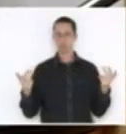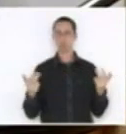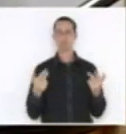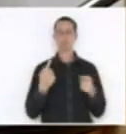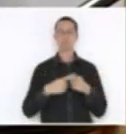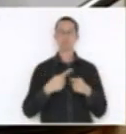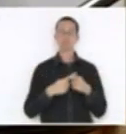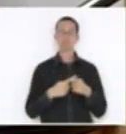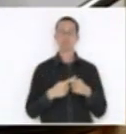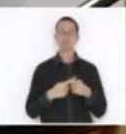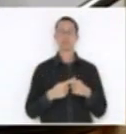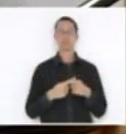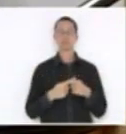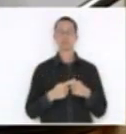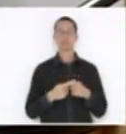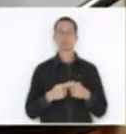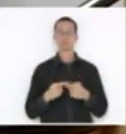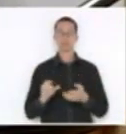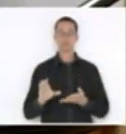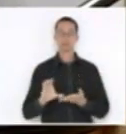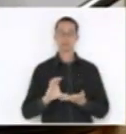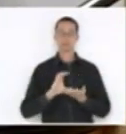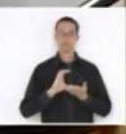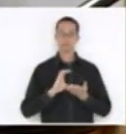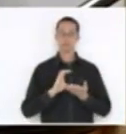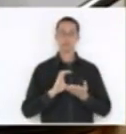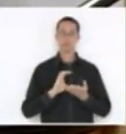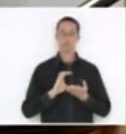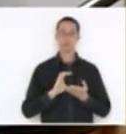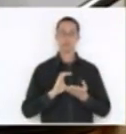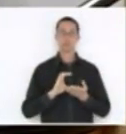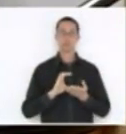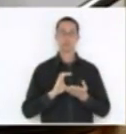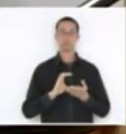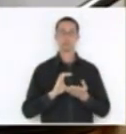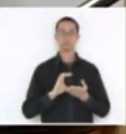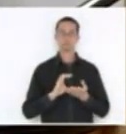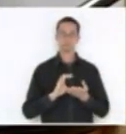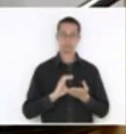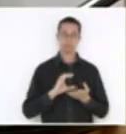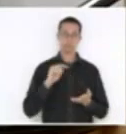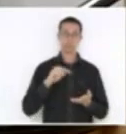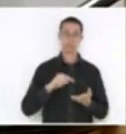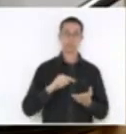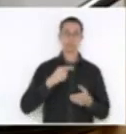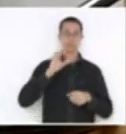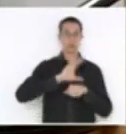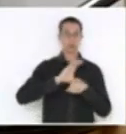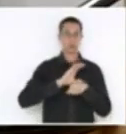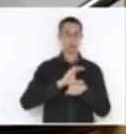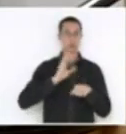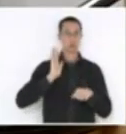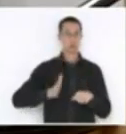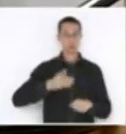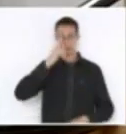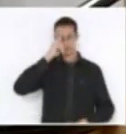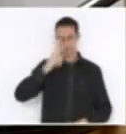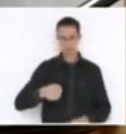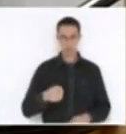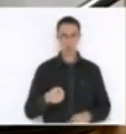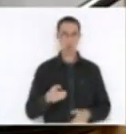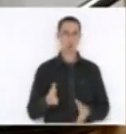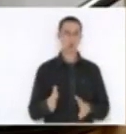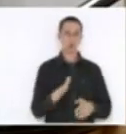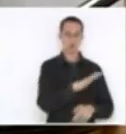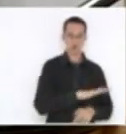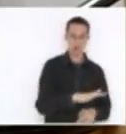pegar recursos, que são recursos que a Constituição determina aonde vão ser aplicados, é recurso